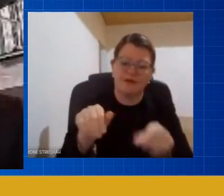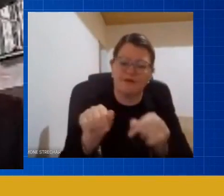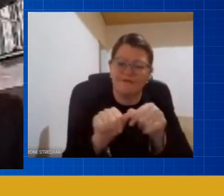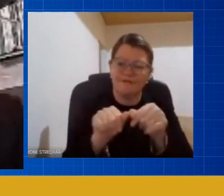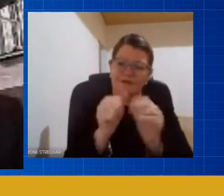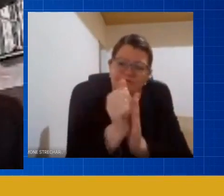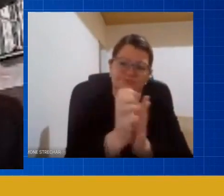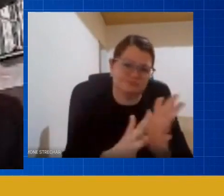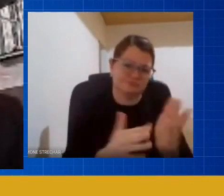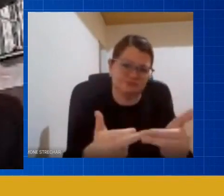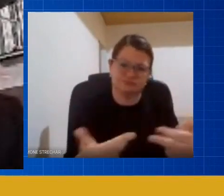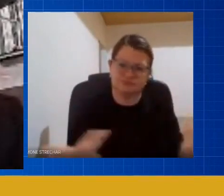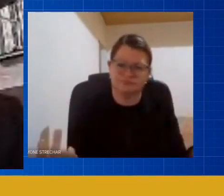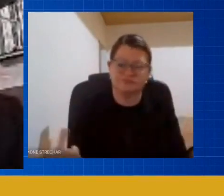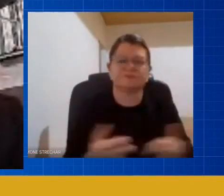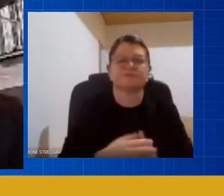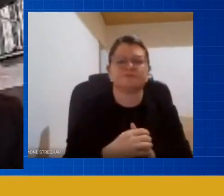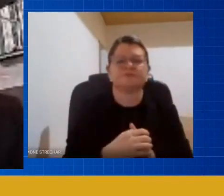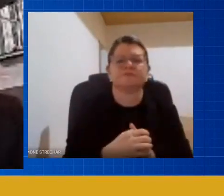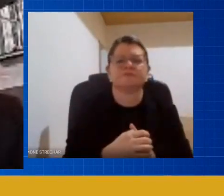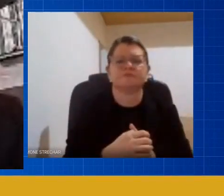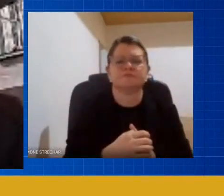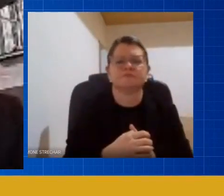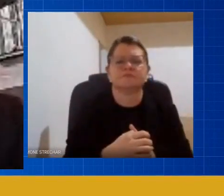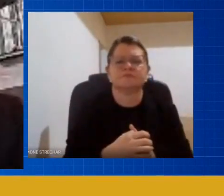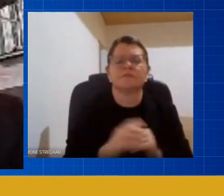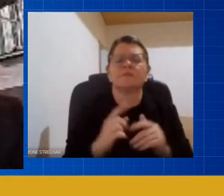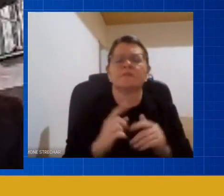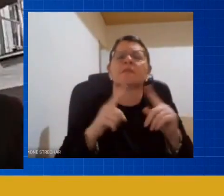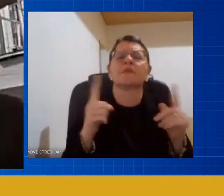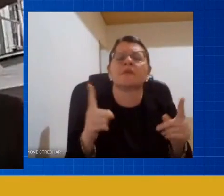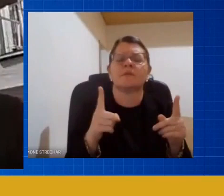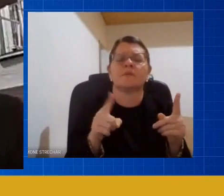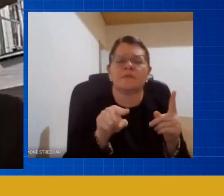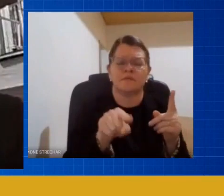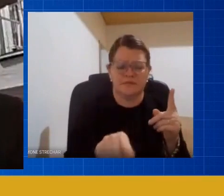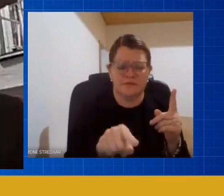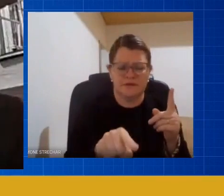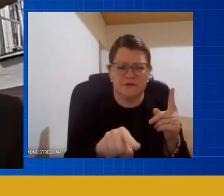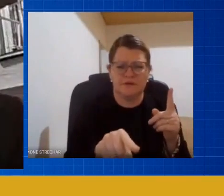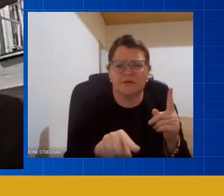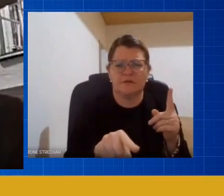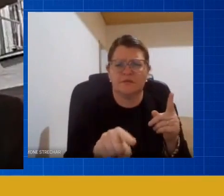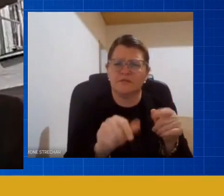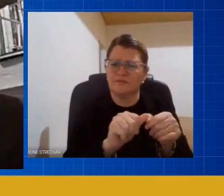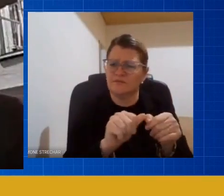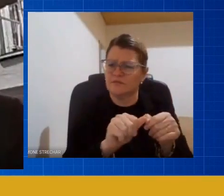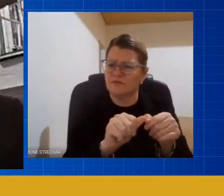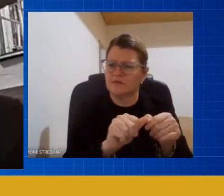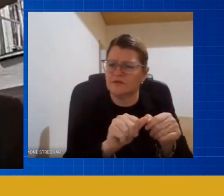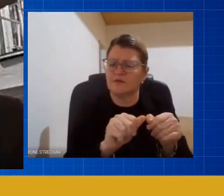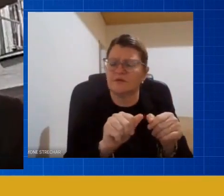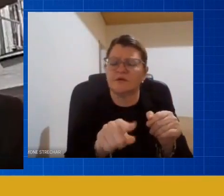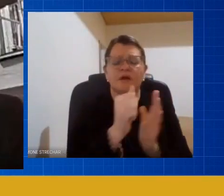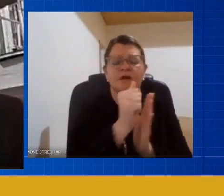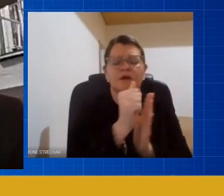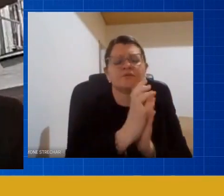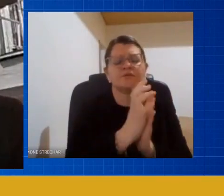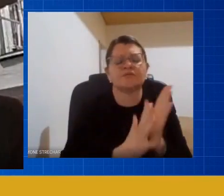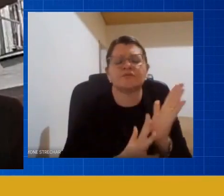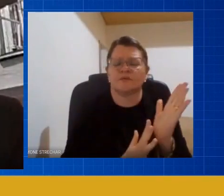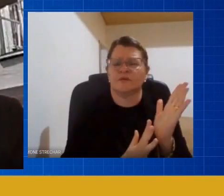e essa atividade não pode obedecer alguns critérios